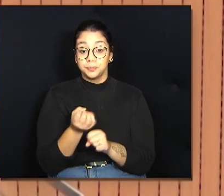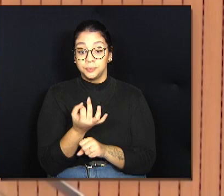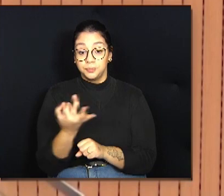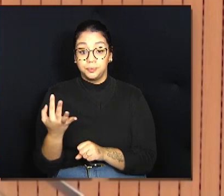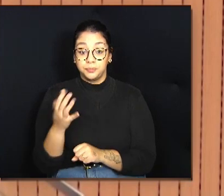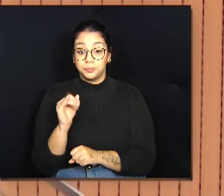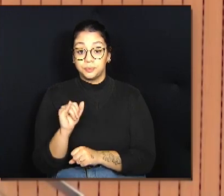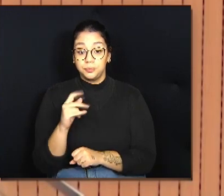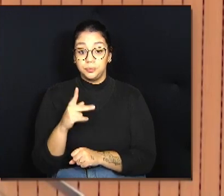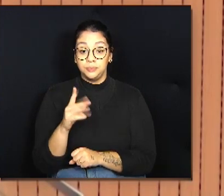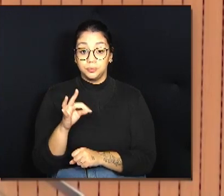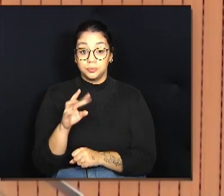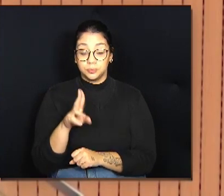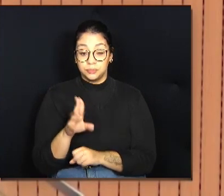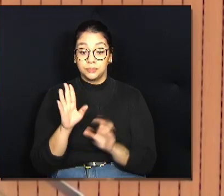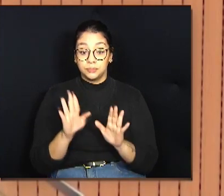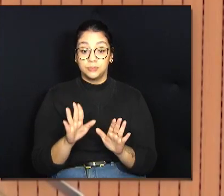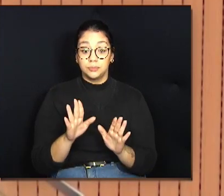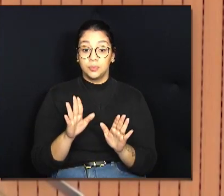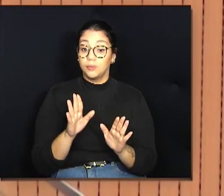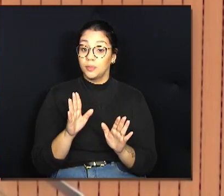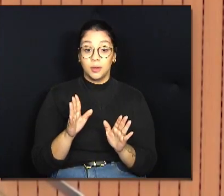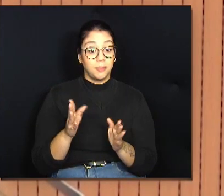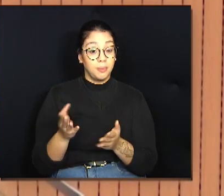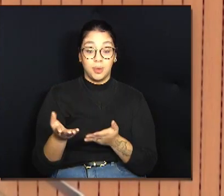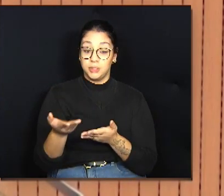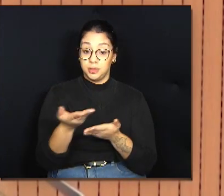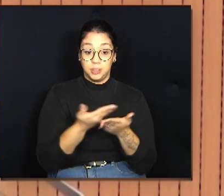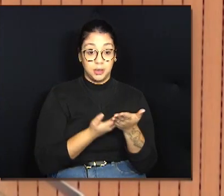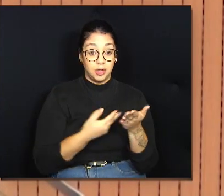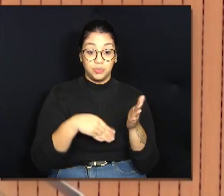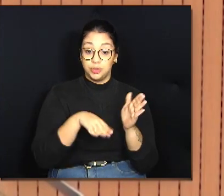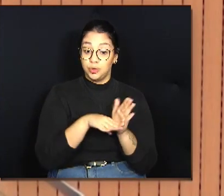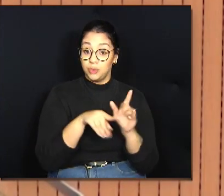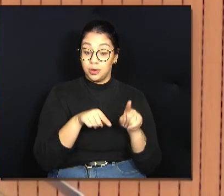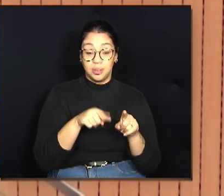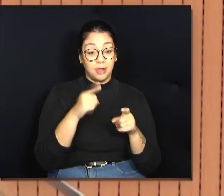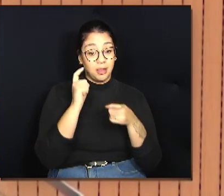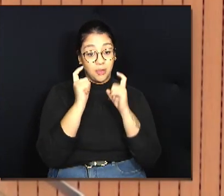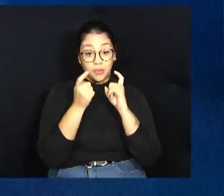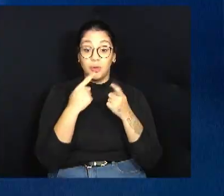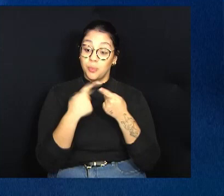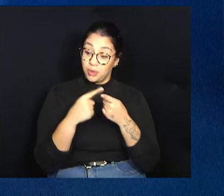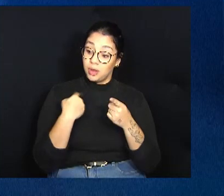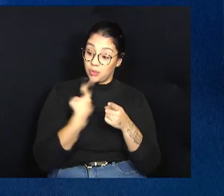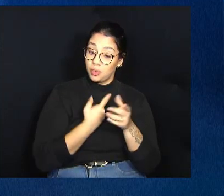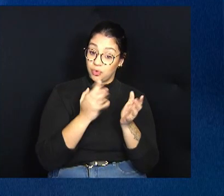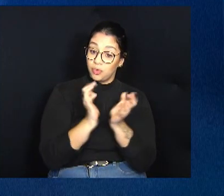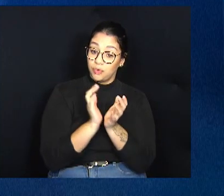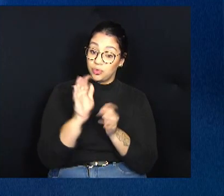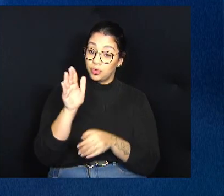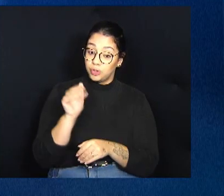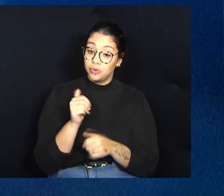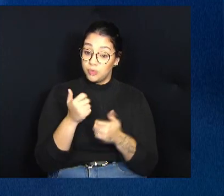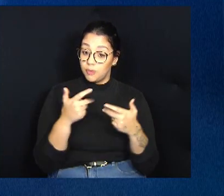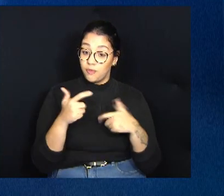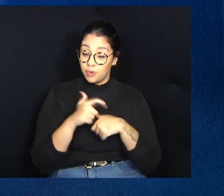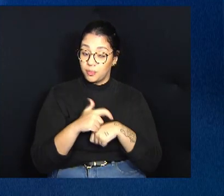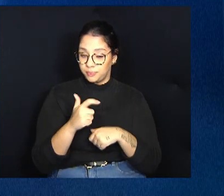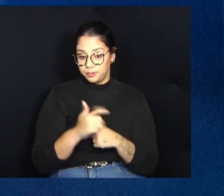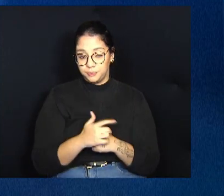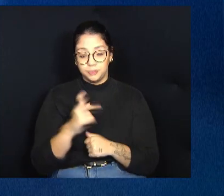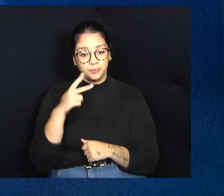Mas esse mesmo Sinduscom não veio nas nossas reuniões, que essa comissão convocou várias vezes. Os vereadores foram